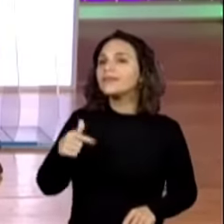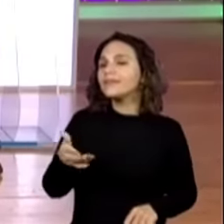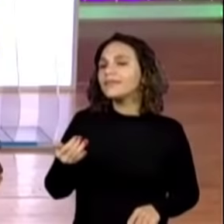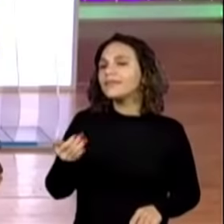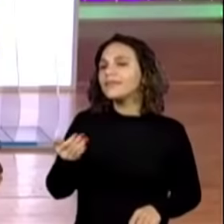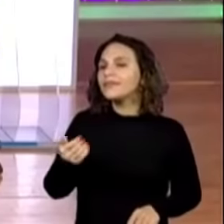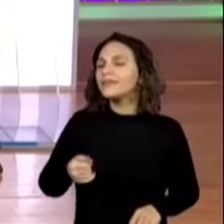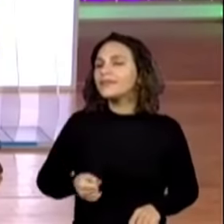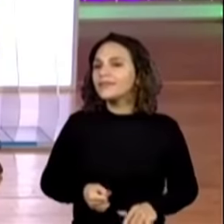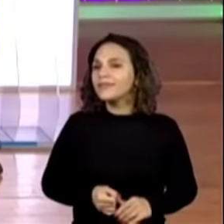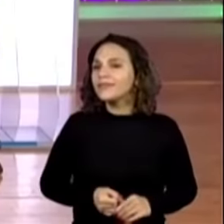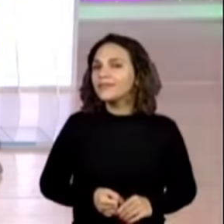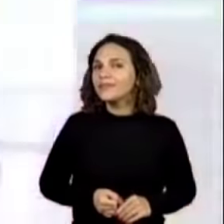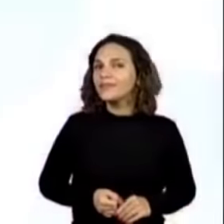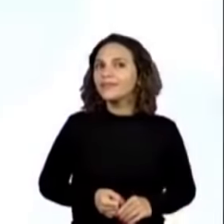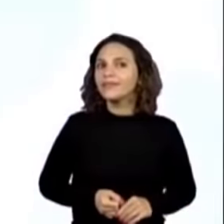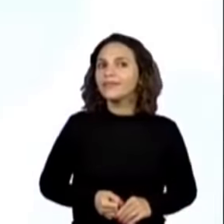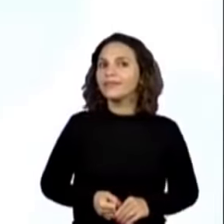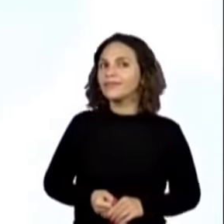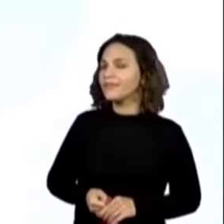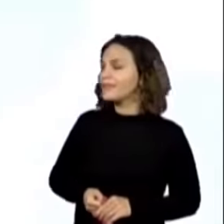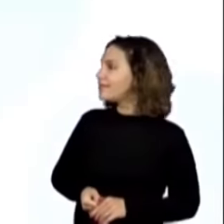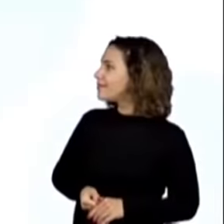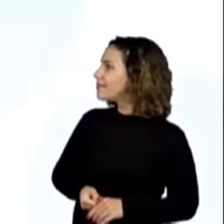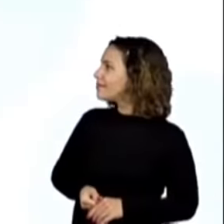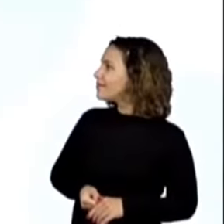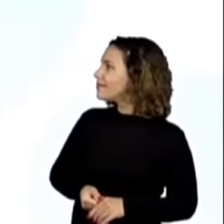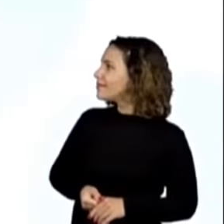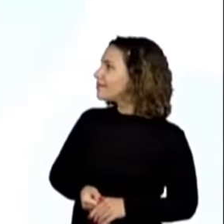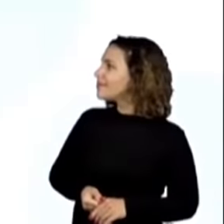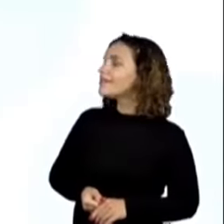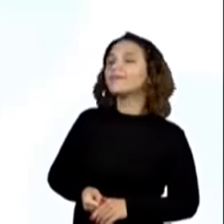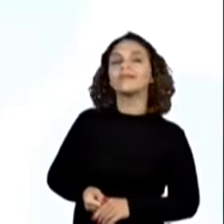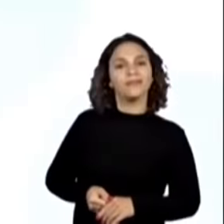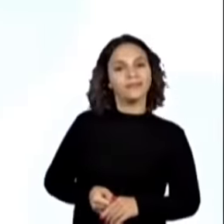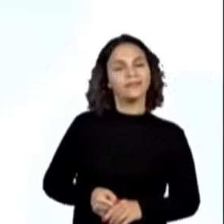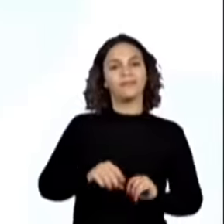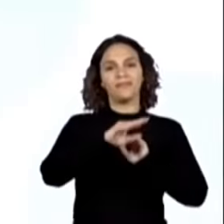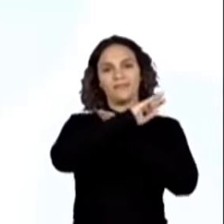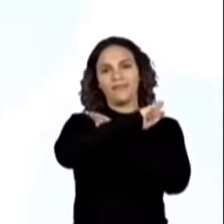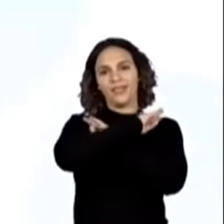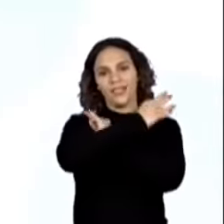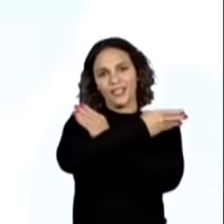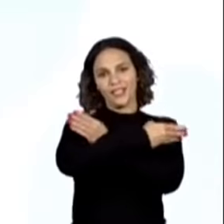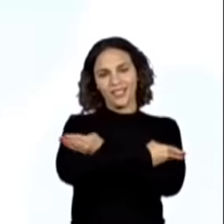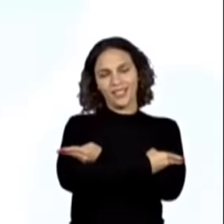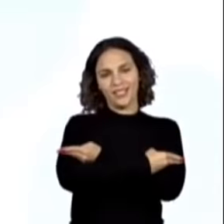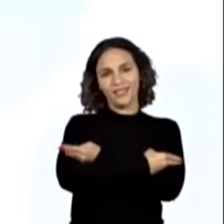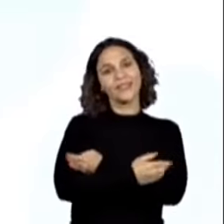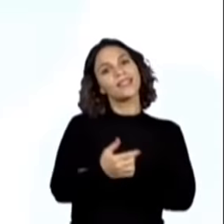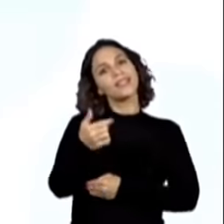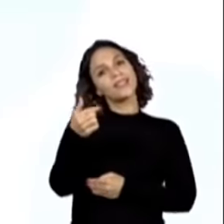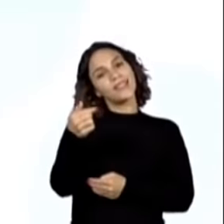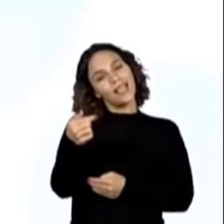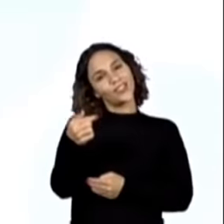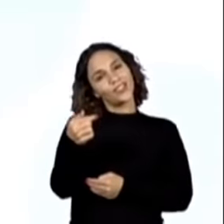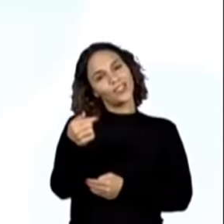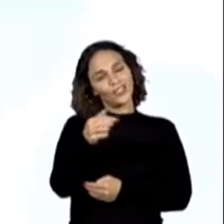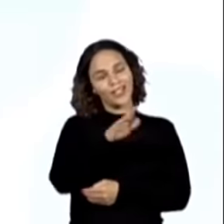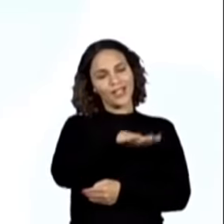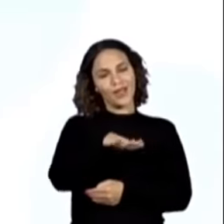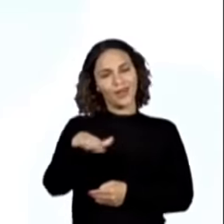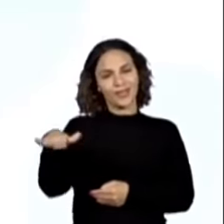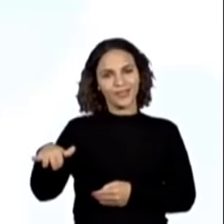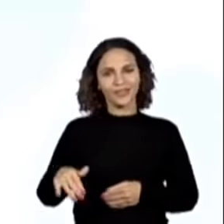consegue um ponto aqui. Ali, branca de neve. Os sete a dois. Muito bem. Eu vou destacar. Olha